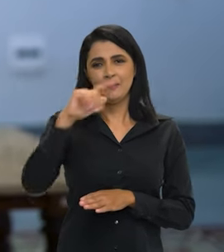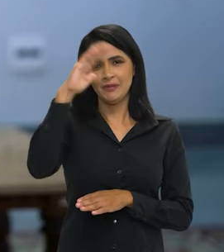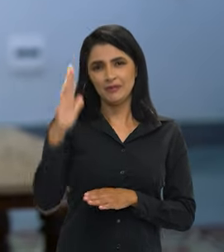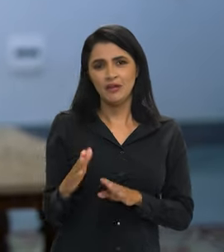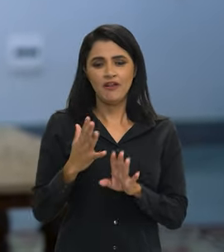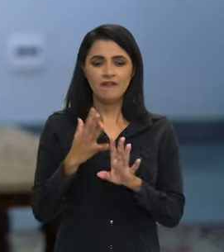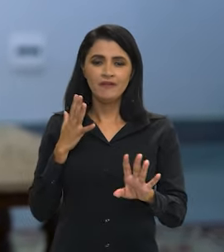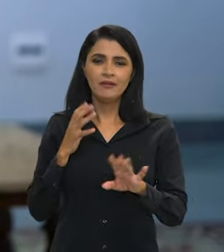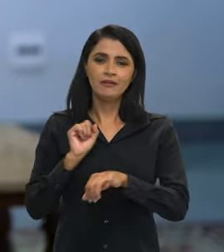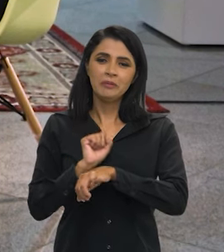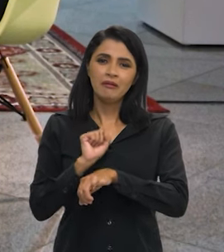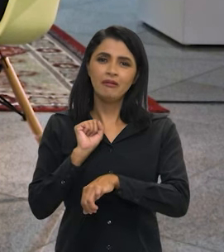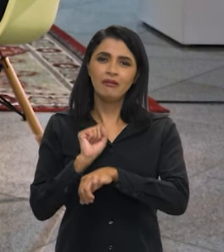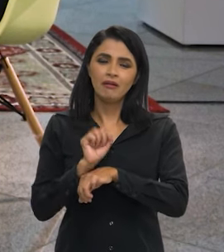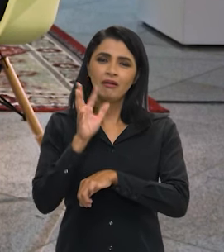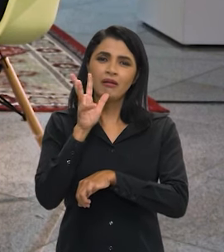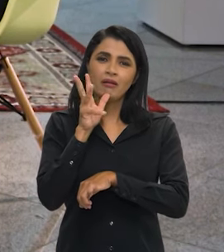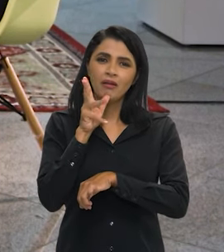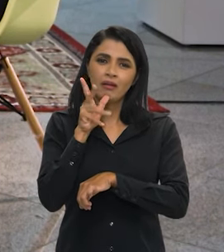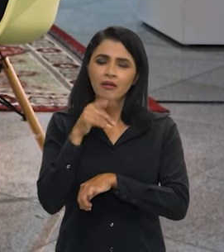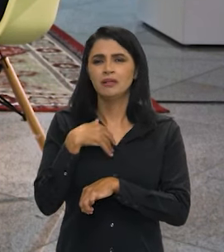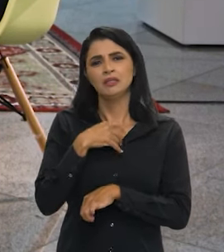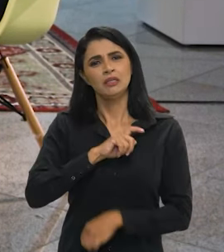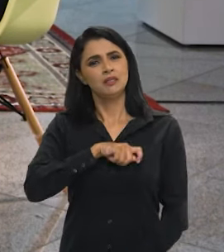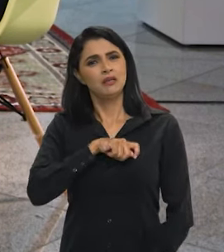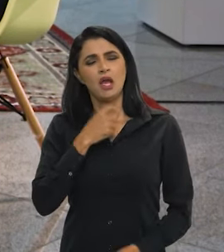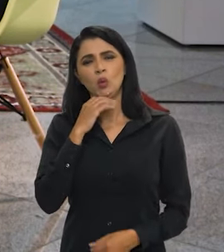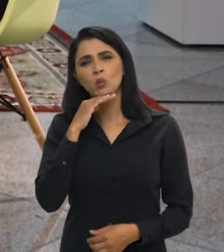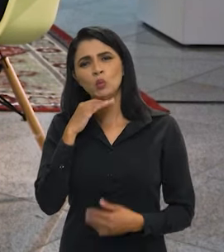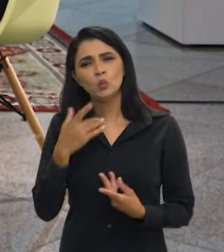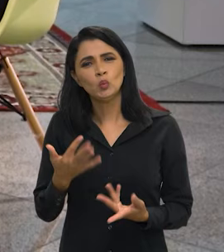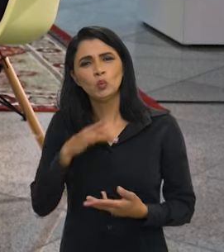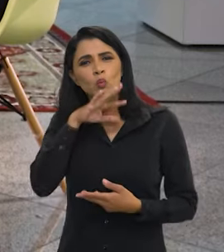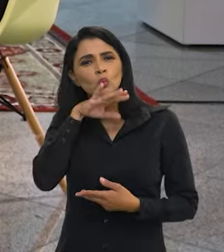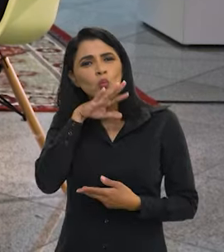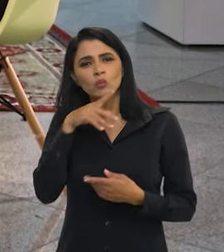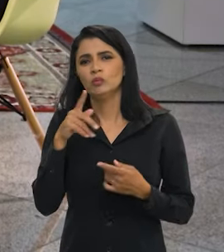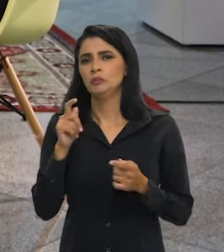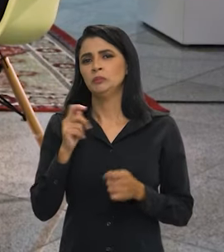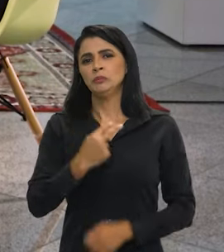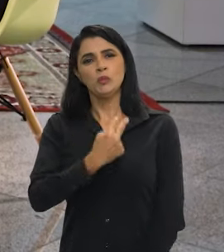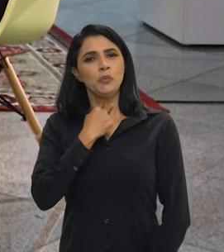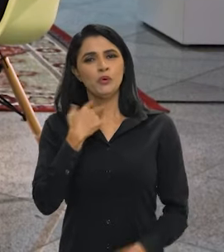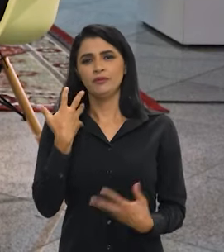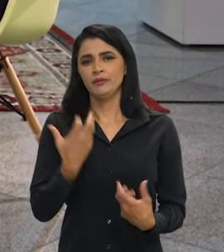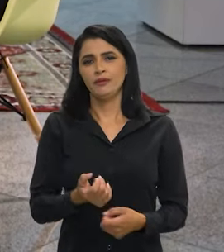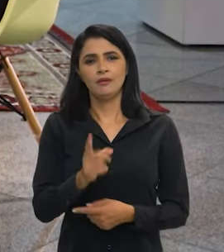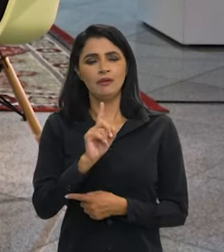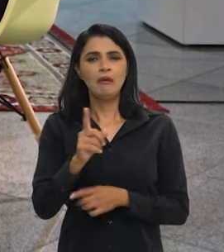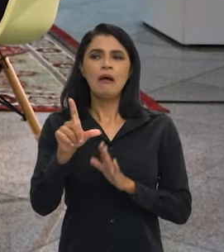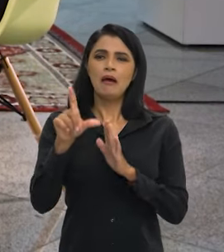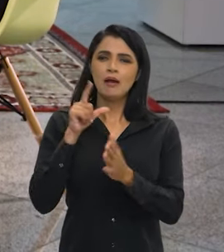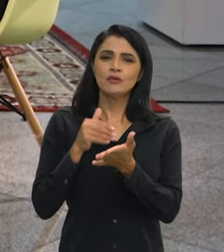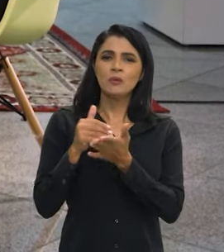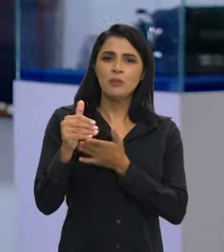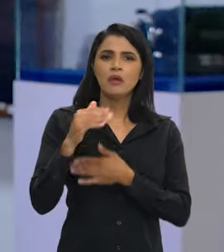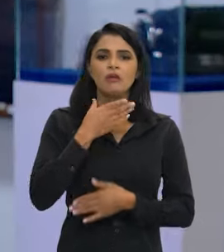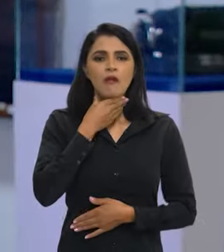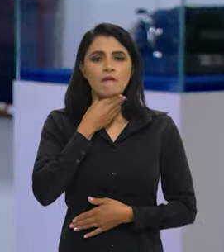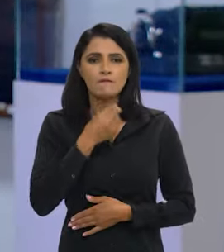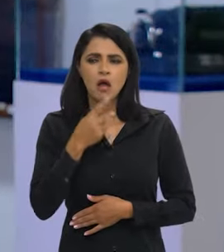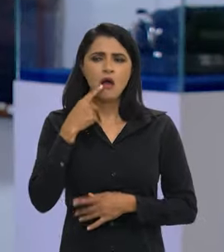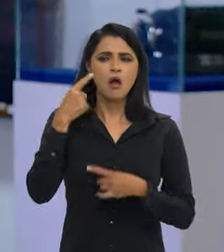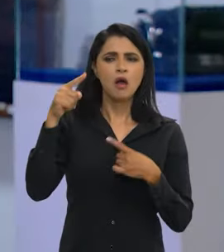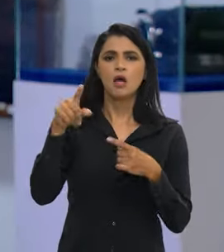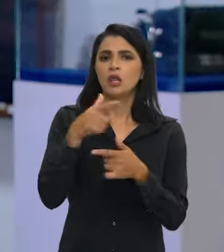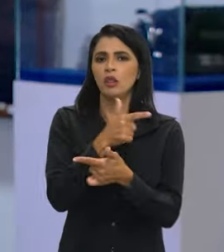ficar mais tempo. Isso é cruel. A gente não pode aceitar isso. Houve uma incompreensão no início, que havia fraude, que não sei